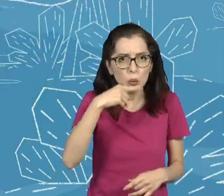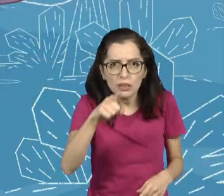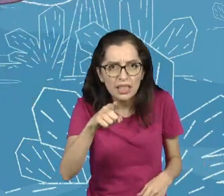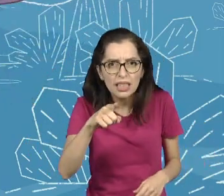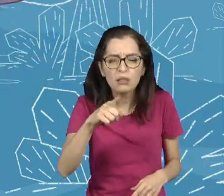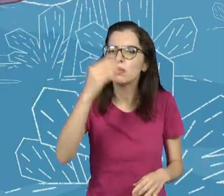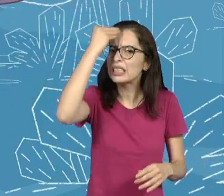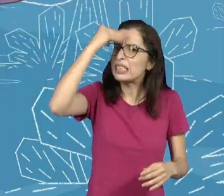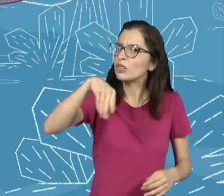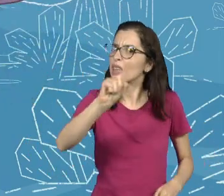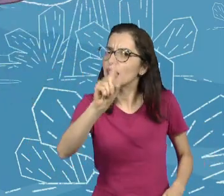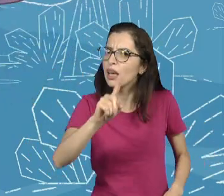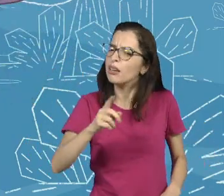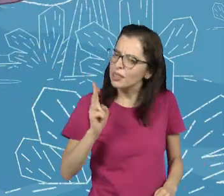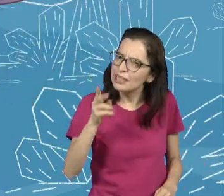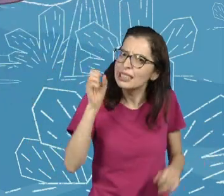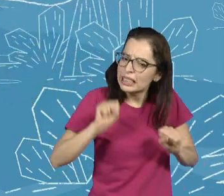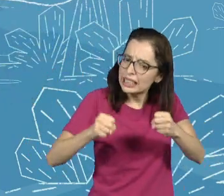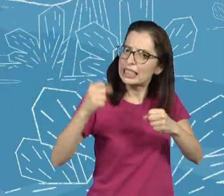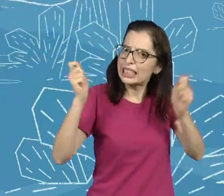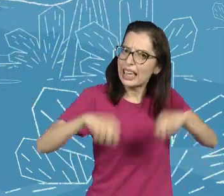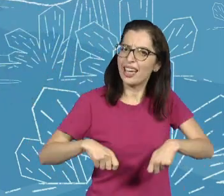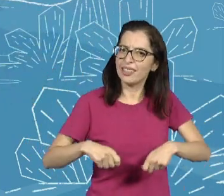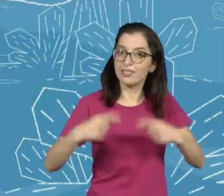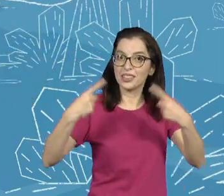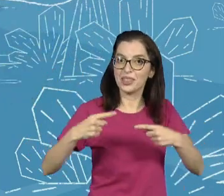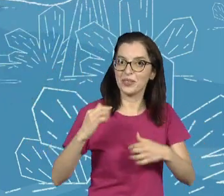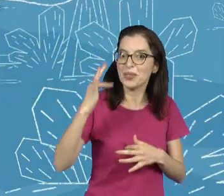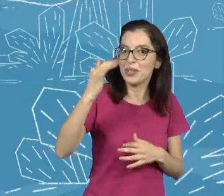Continue tentando. Até o próximo desafio!